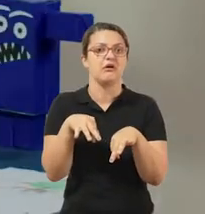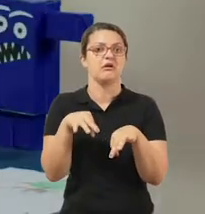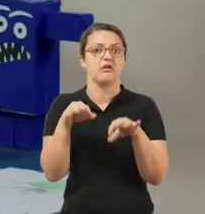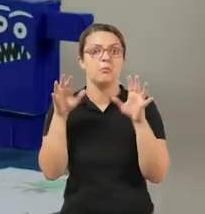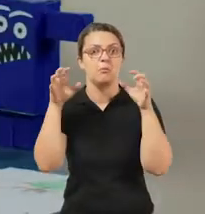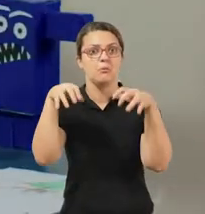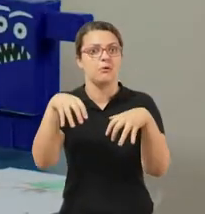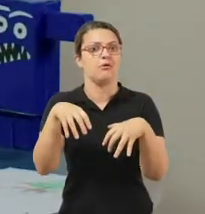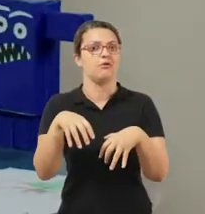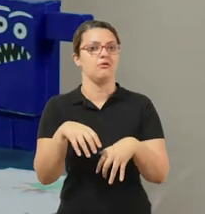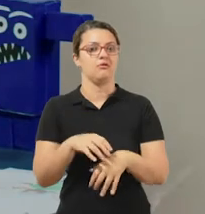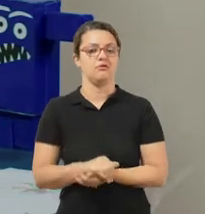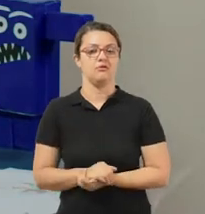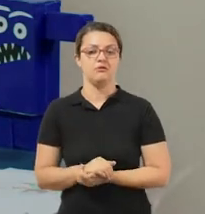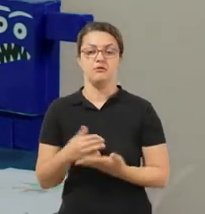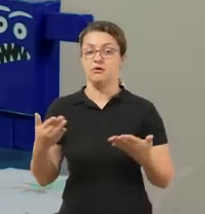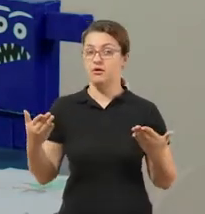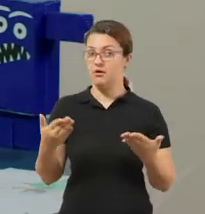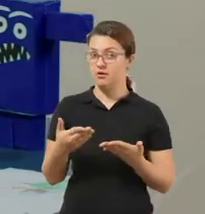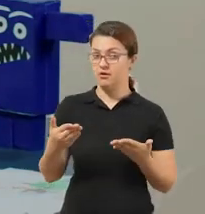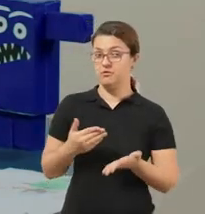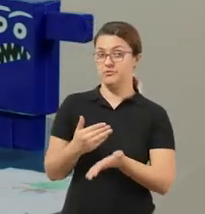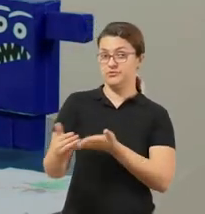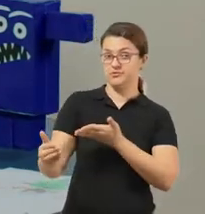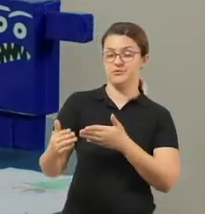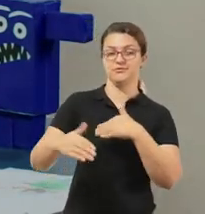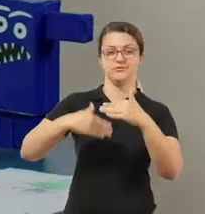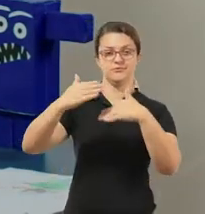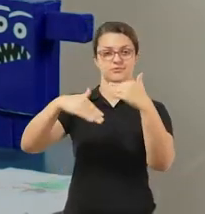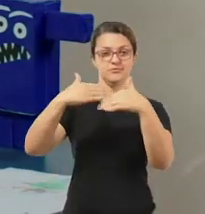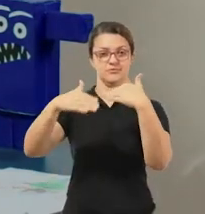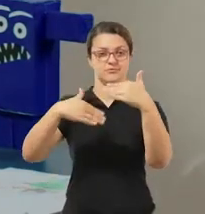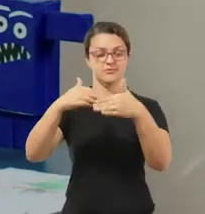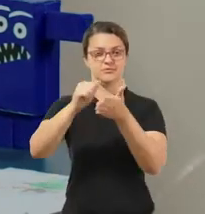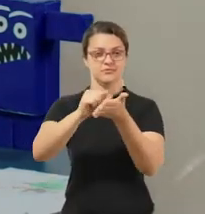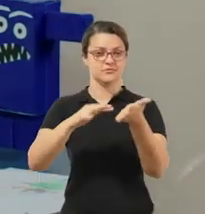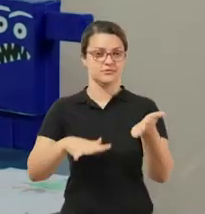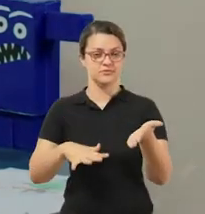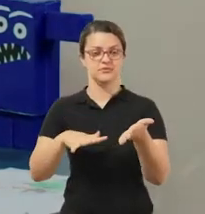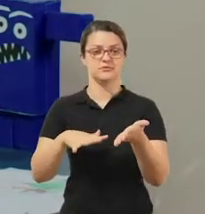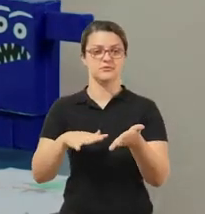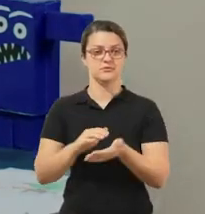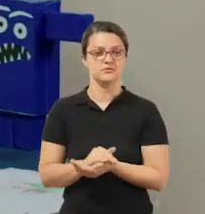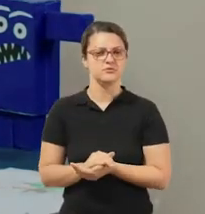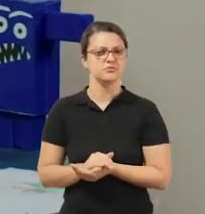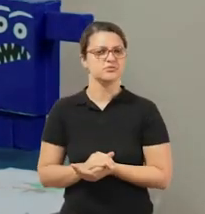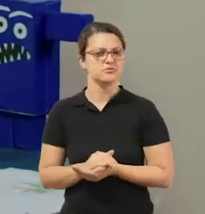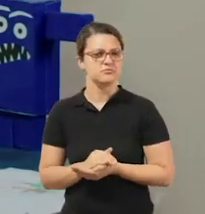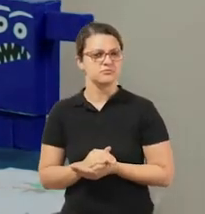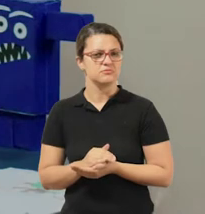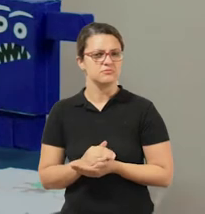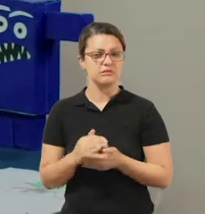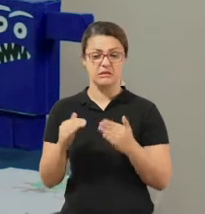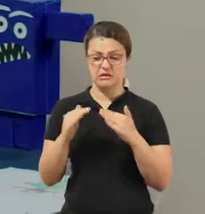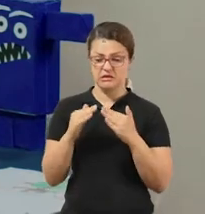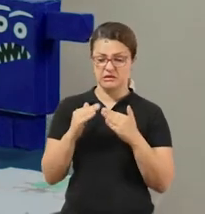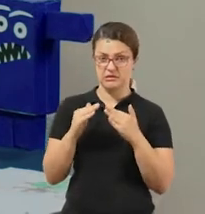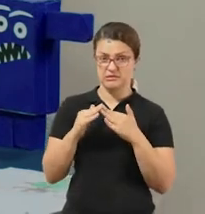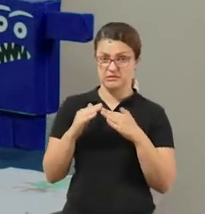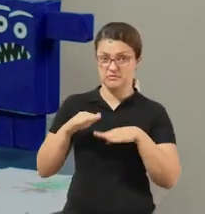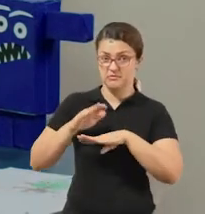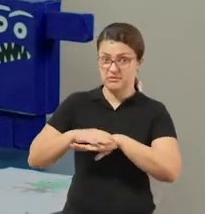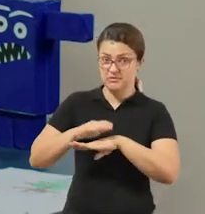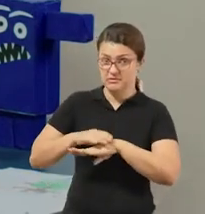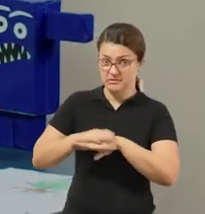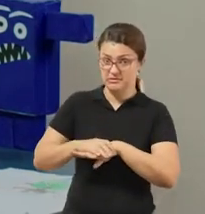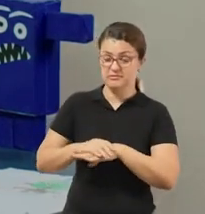monstro. E agora, nós vamos começar a desenvolver algumas atividades que vocês vão fazer em casa.